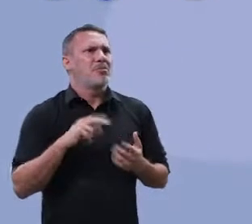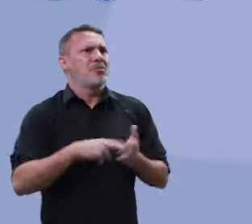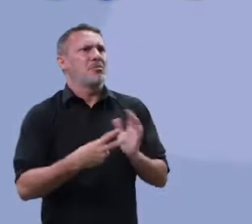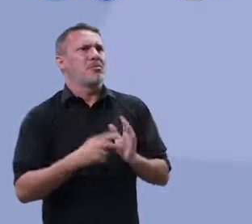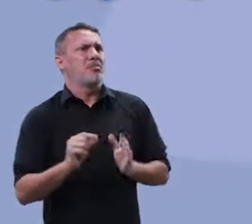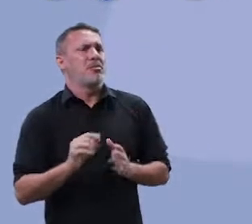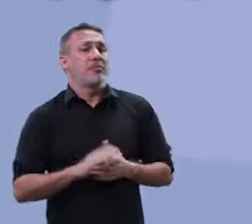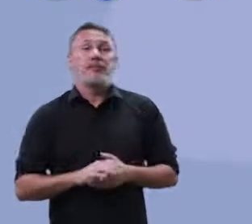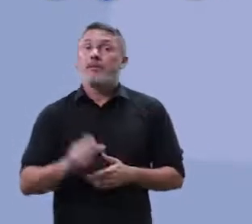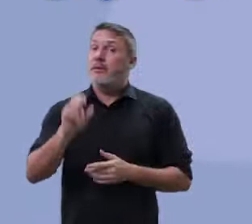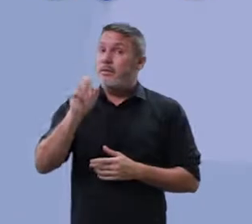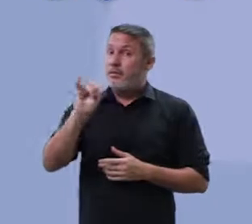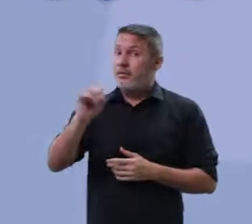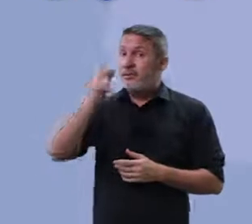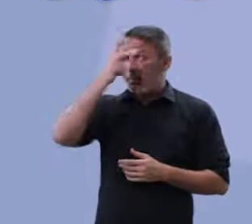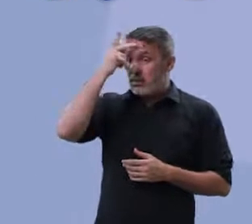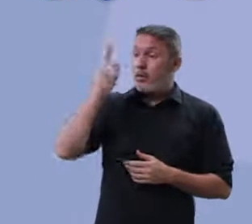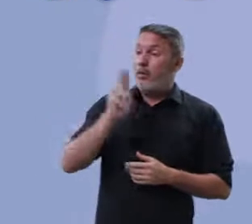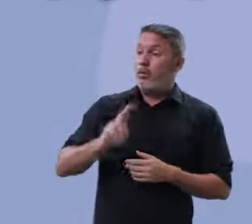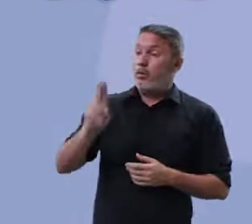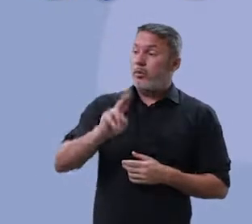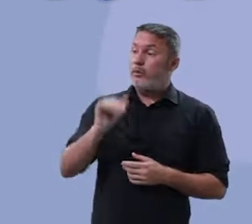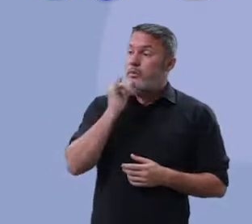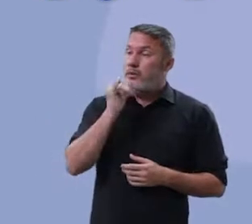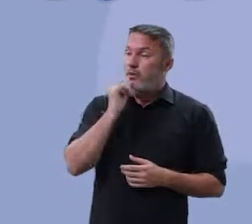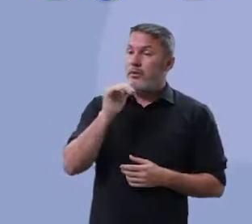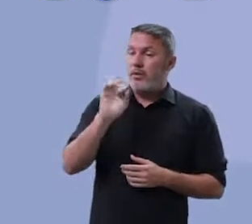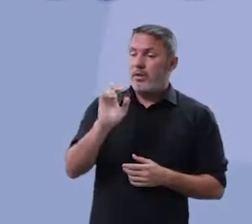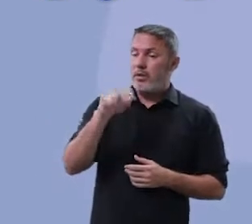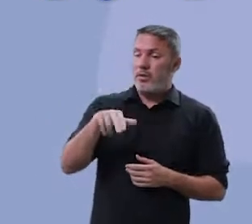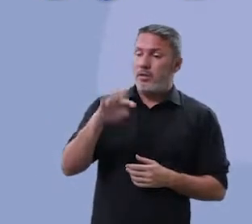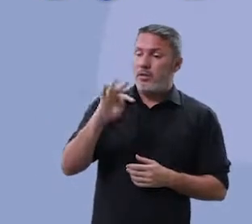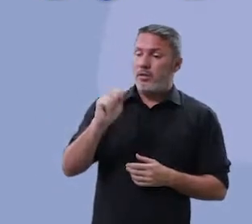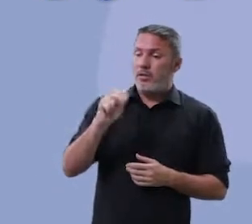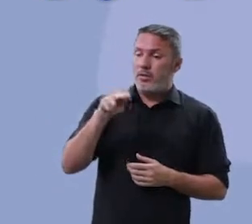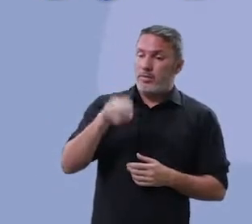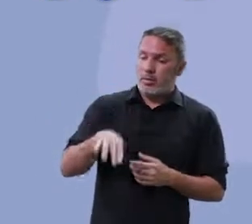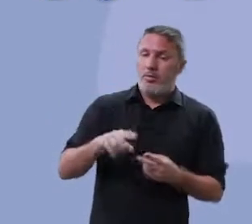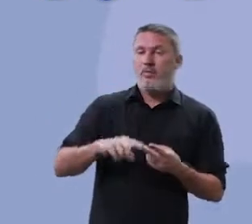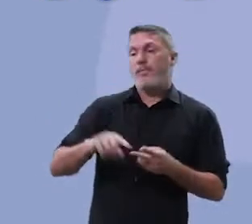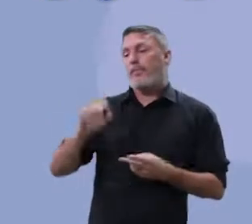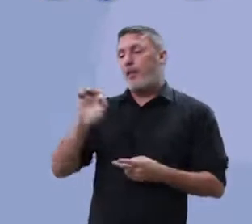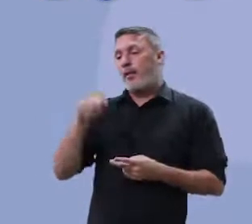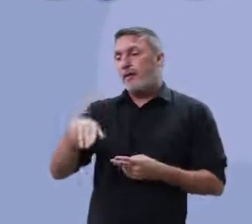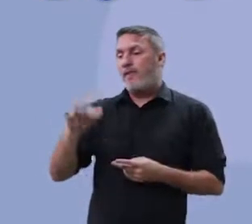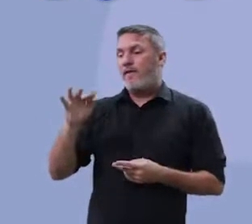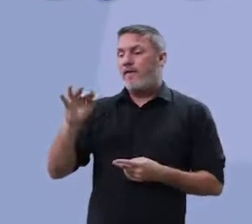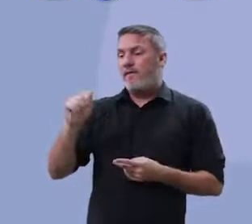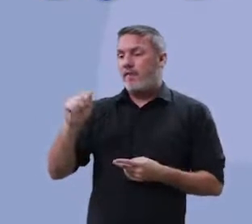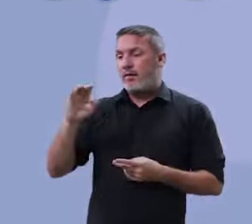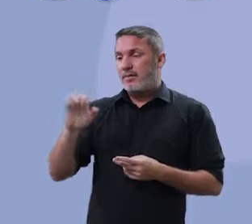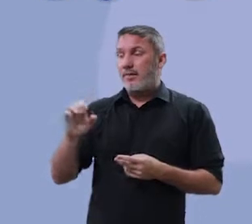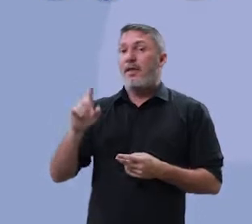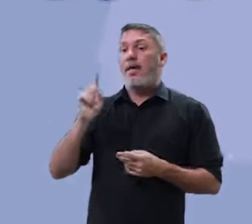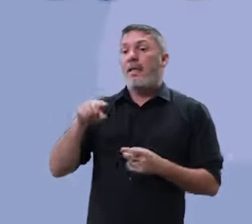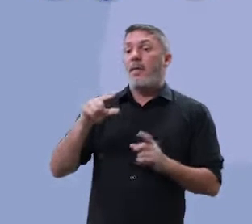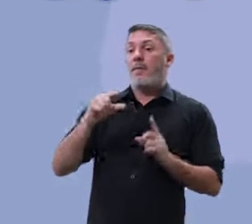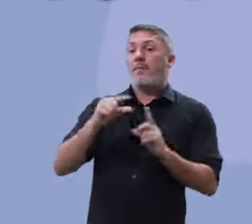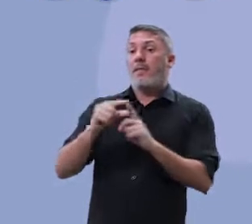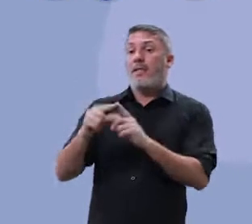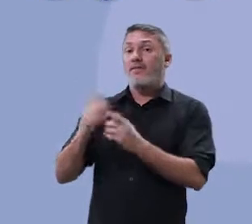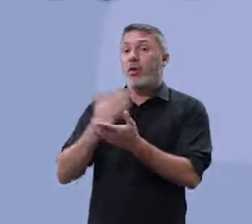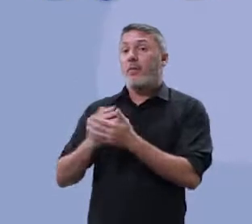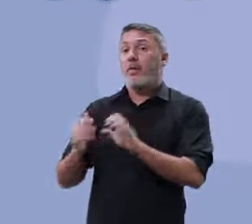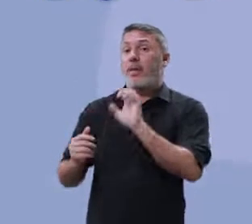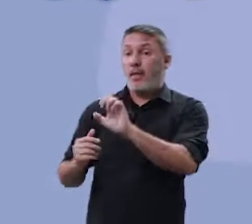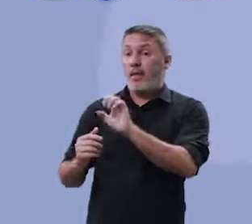Como O você quer dizer? Se o candidato usasse o em tanto, o em passe e outras palavras começando com o E